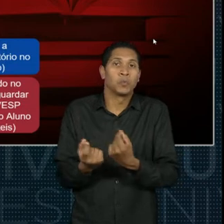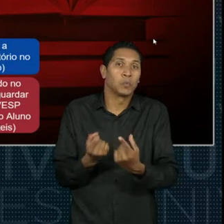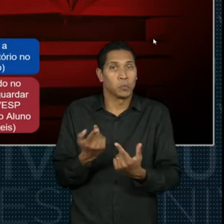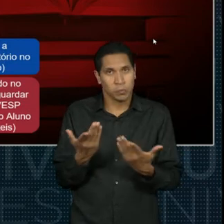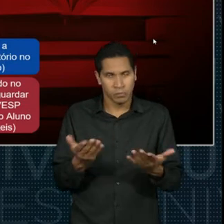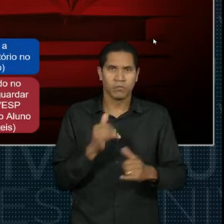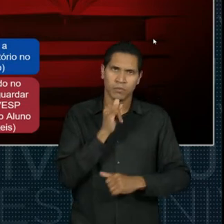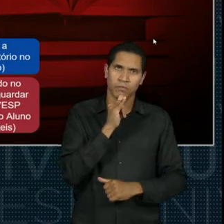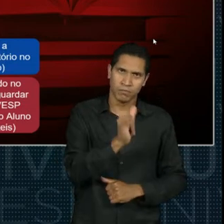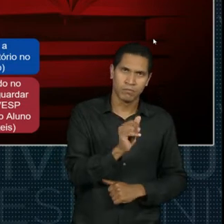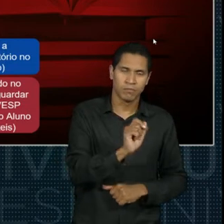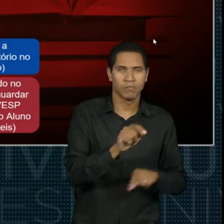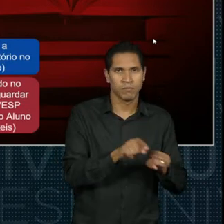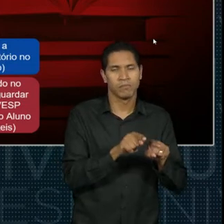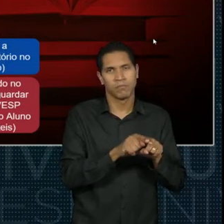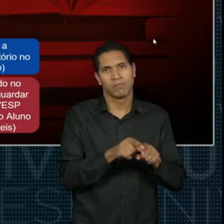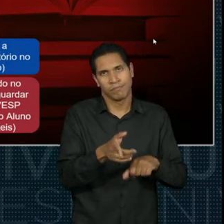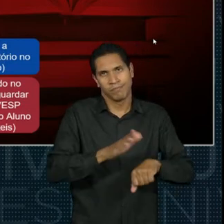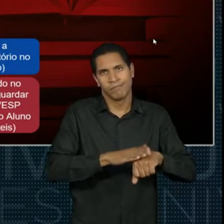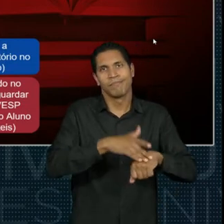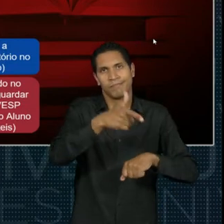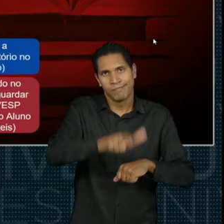fazer uma nova postagem.